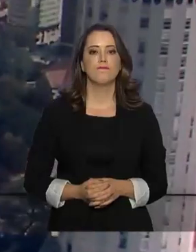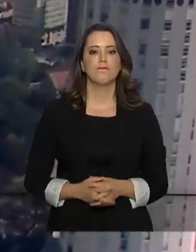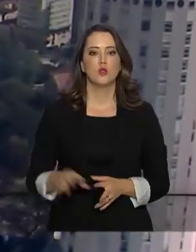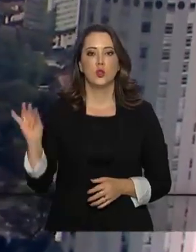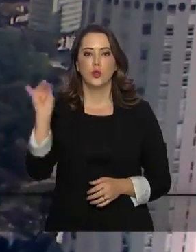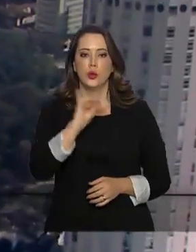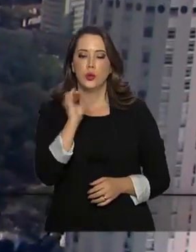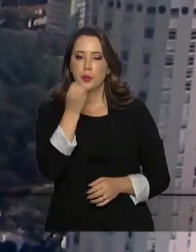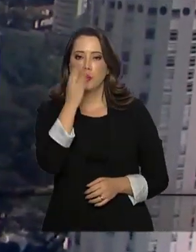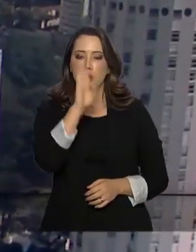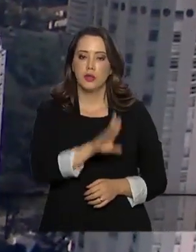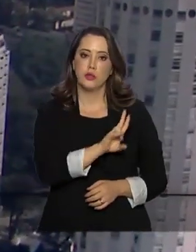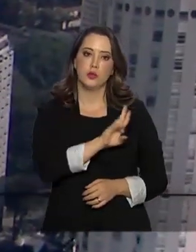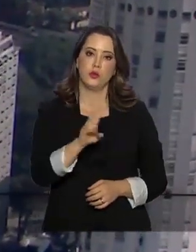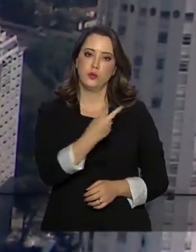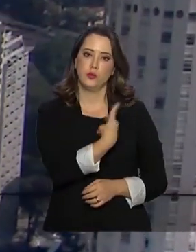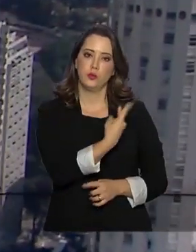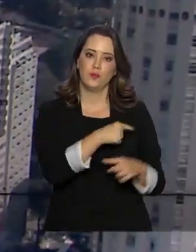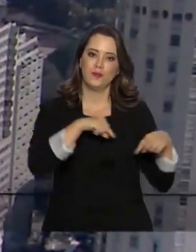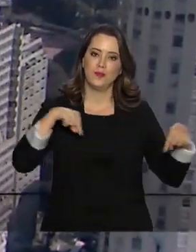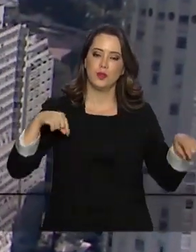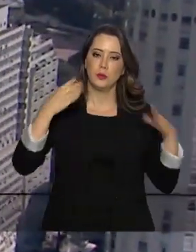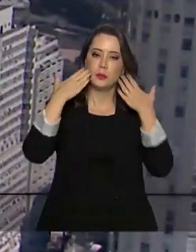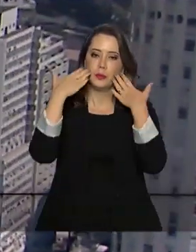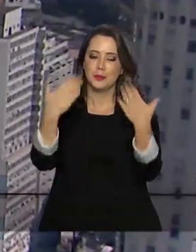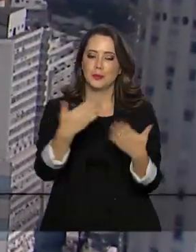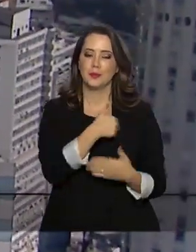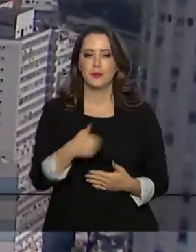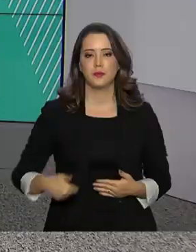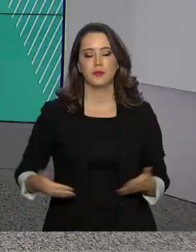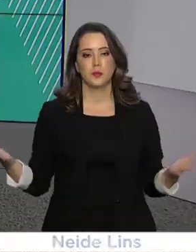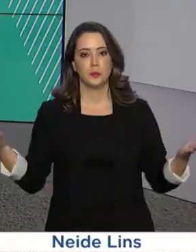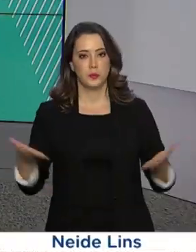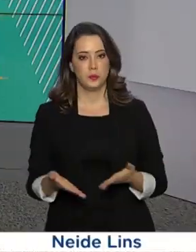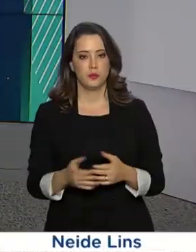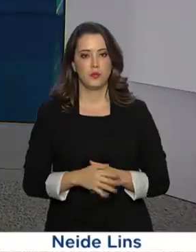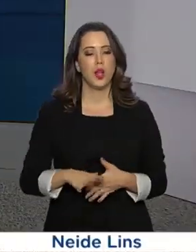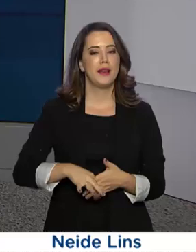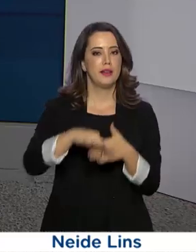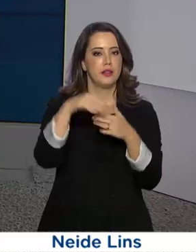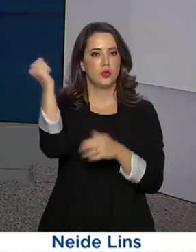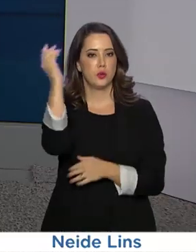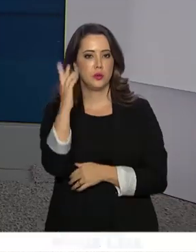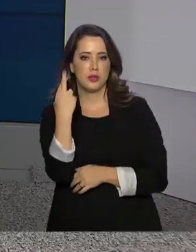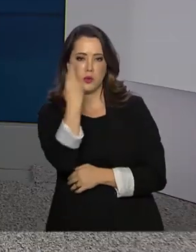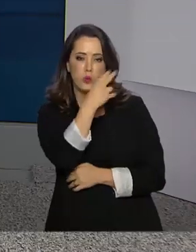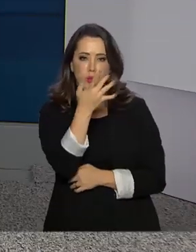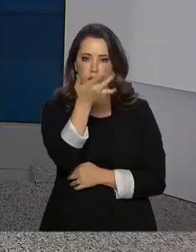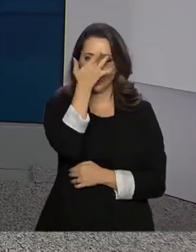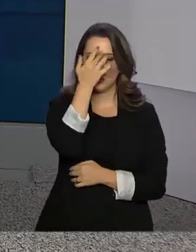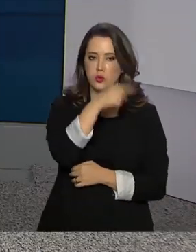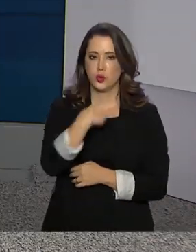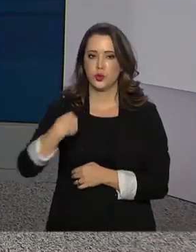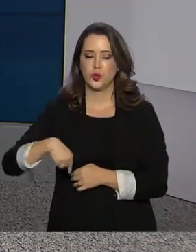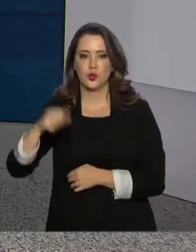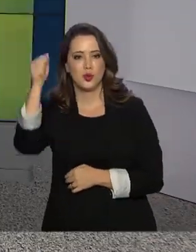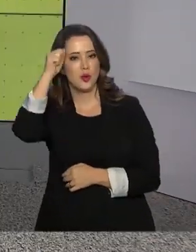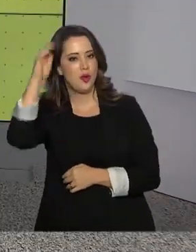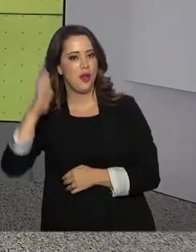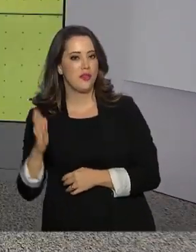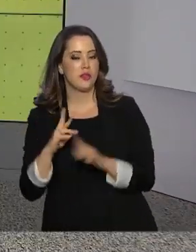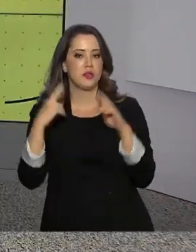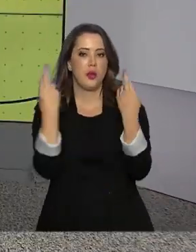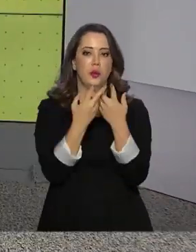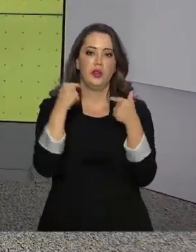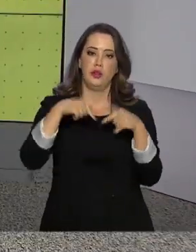Olá, boa tarde, eu sou Roberto Camargo e está no ar o Governo Agora. Líderes do Brasil, Rússia, Índia, China e África do